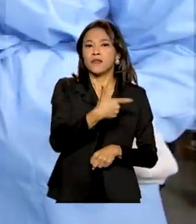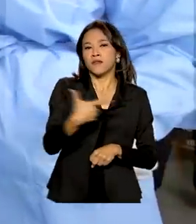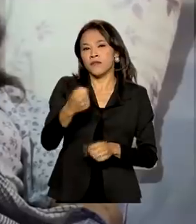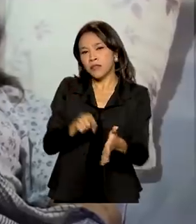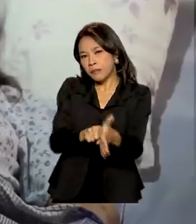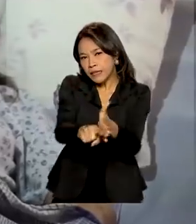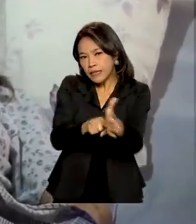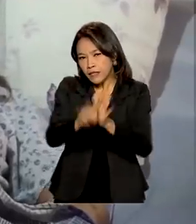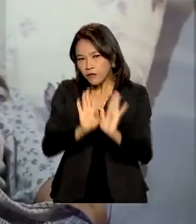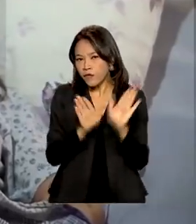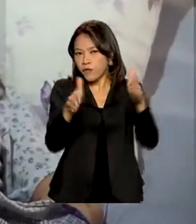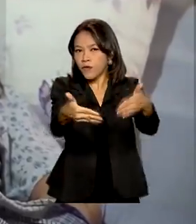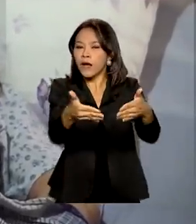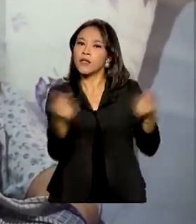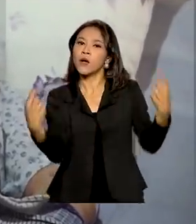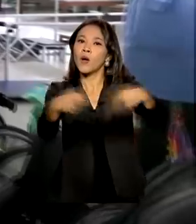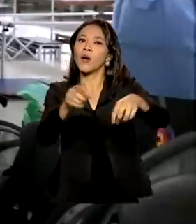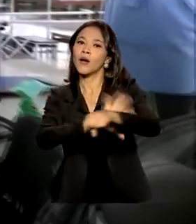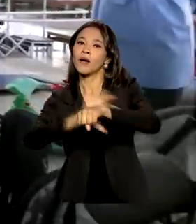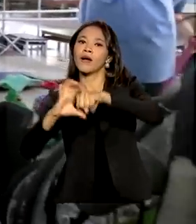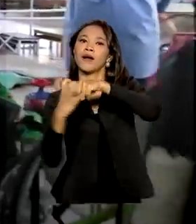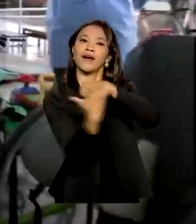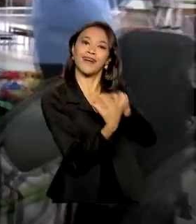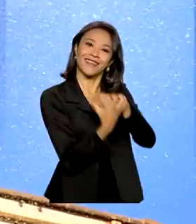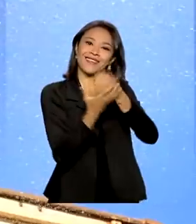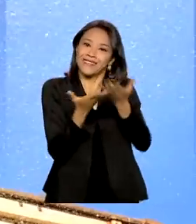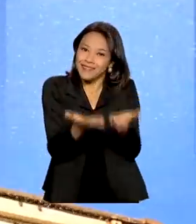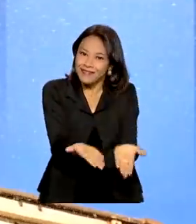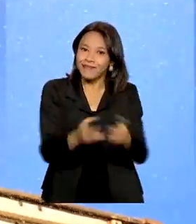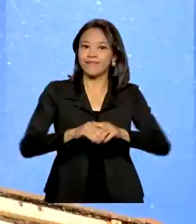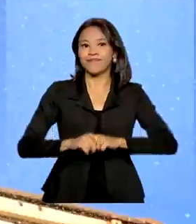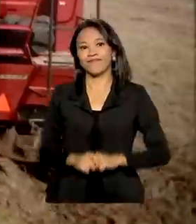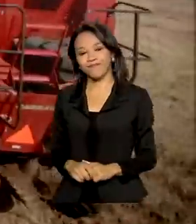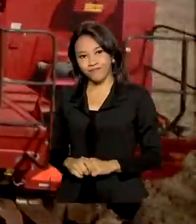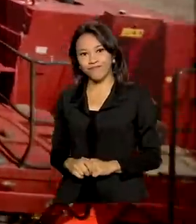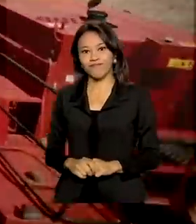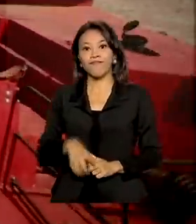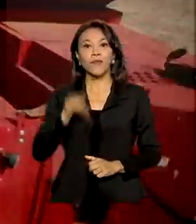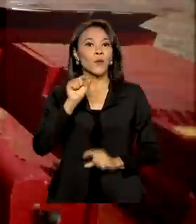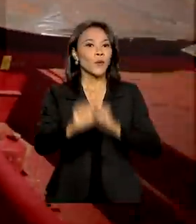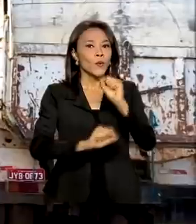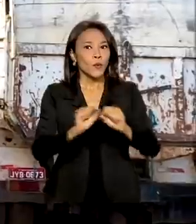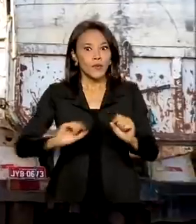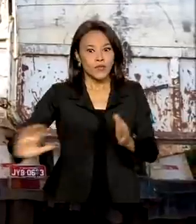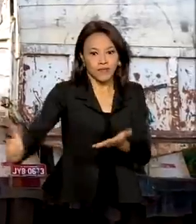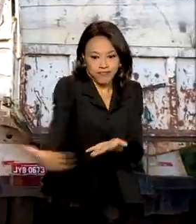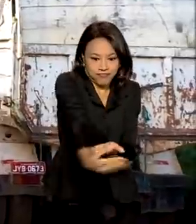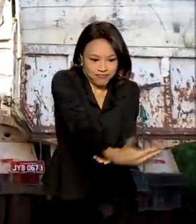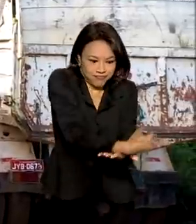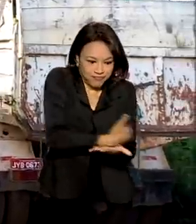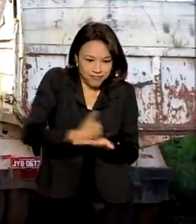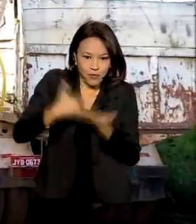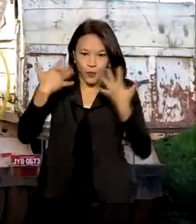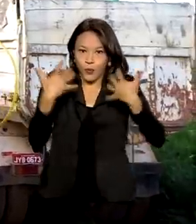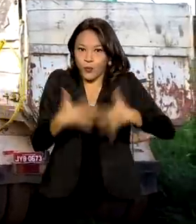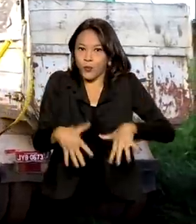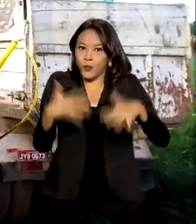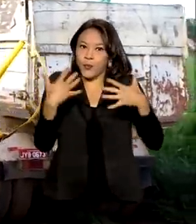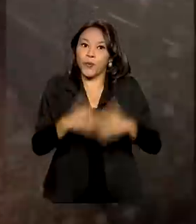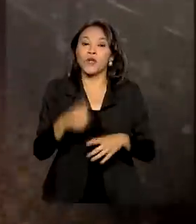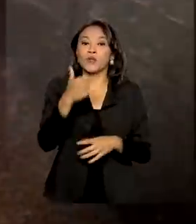direcionadas ao enfrentamento à pandemia de Covid-19. A estimativa para a safra de grãos é de